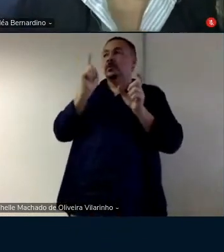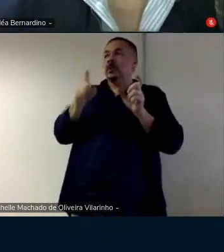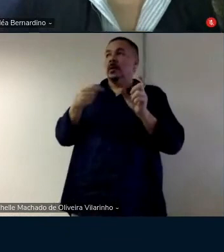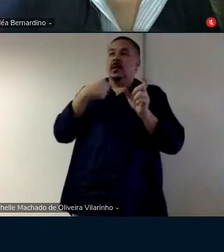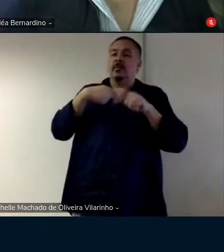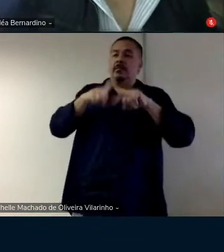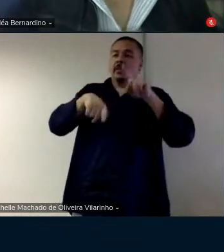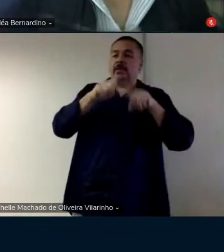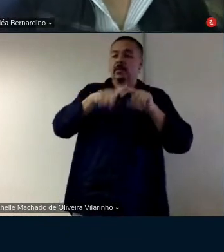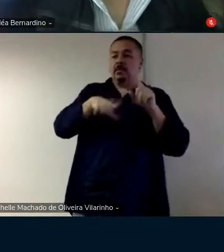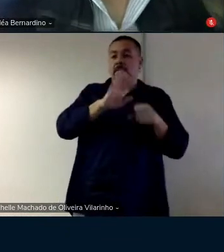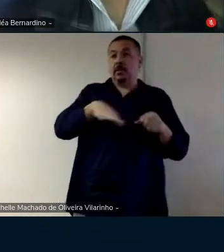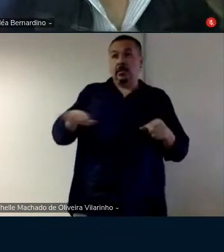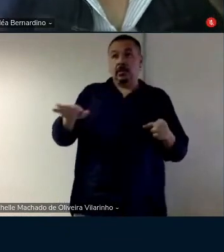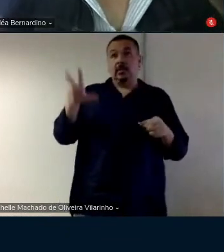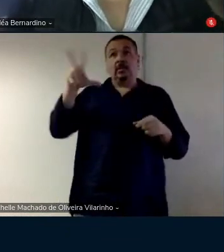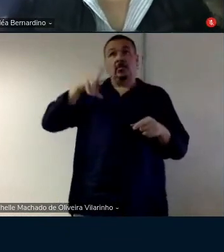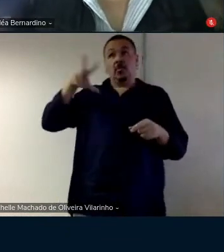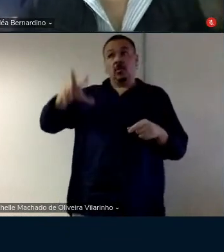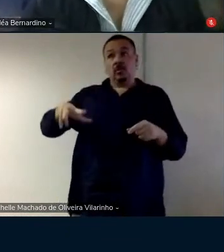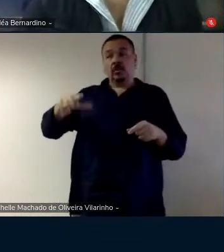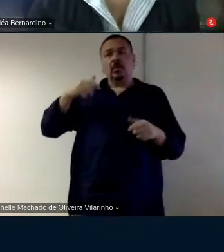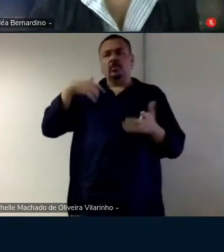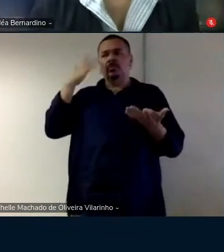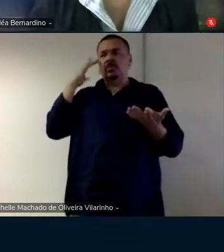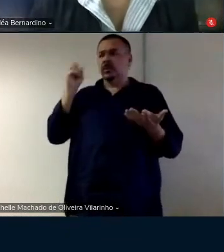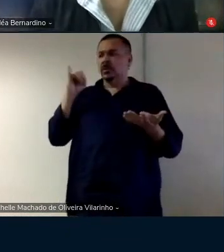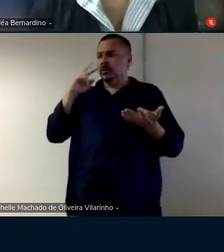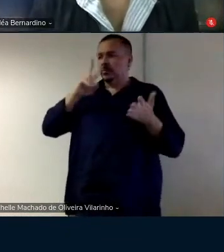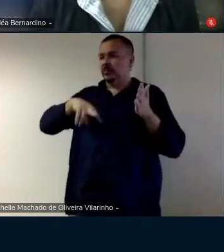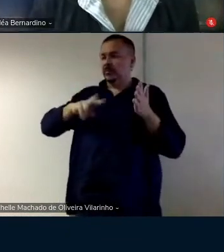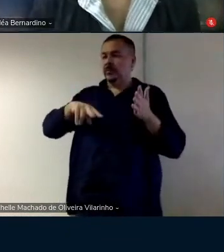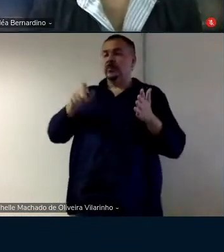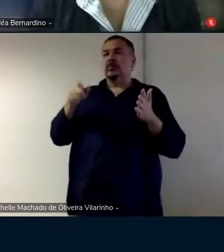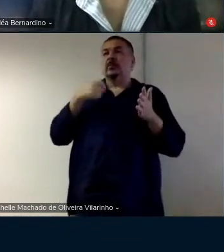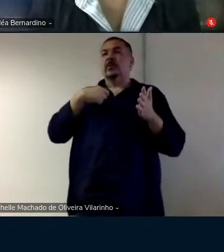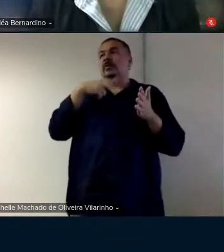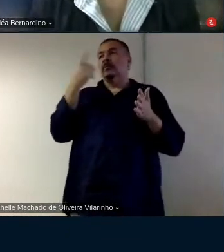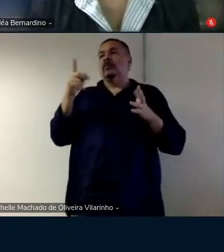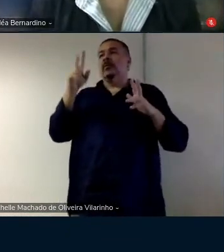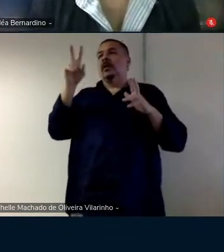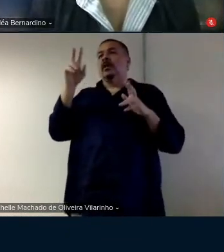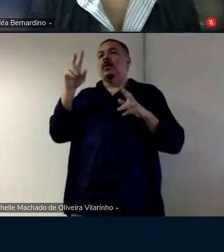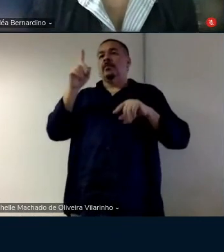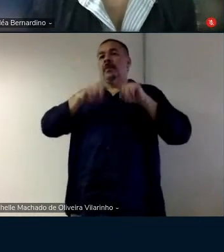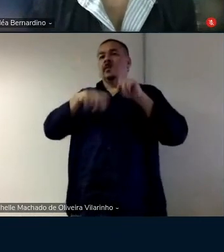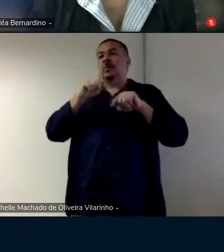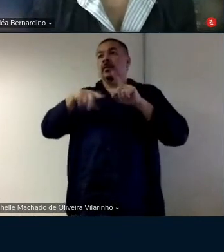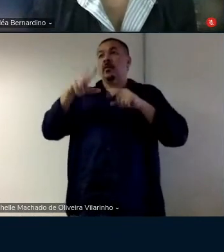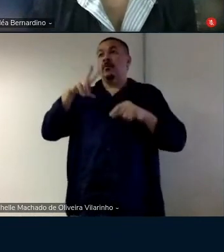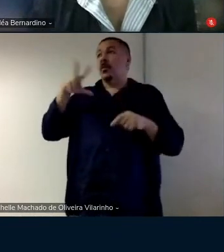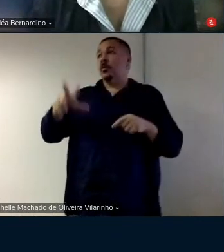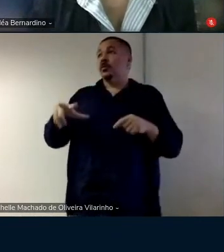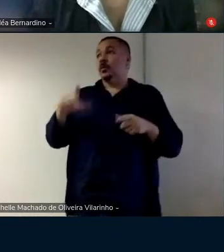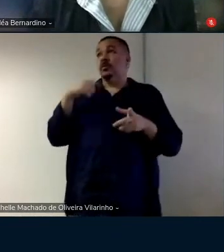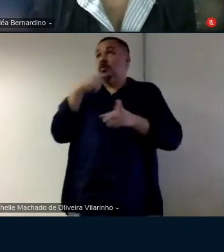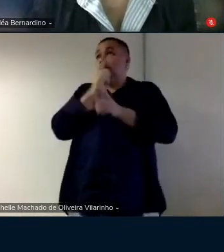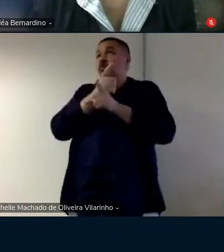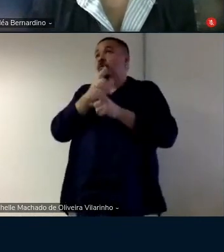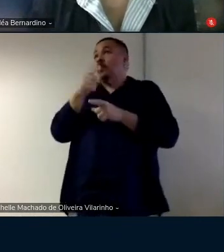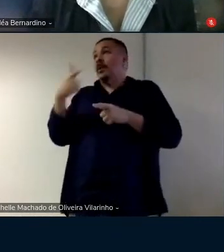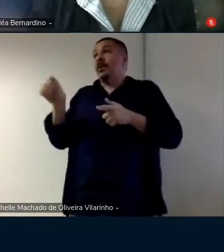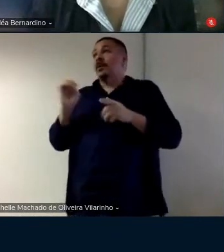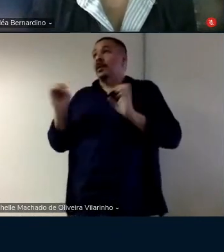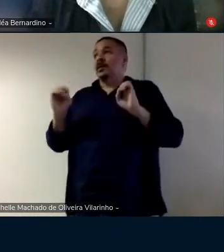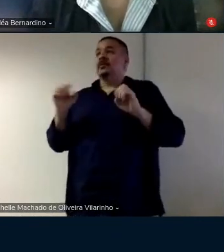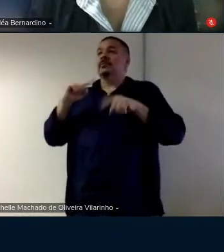para criança em Portugal eu não sei se você viu ela cita o material foi em Portugal ela não encontrou mais nada de